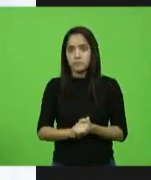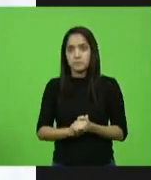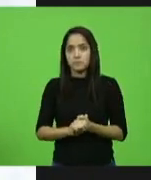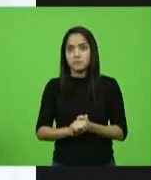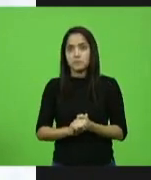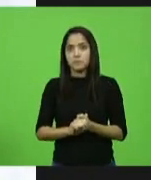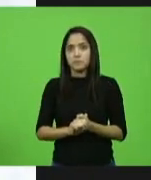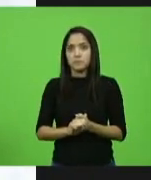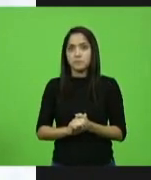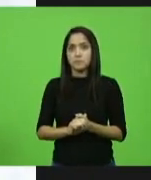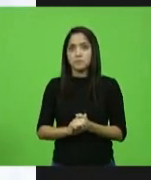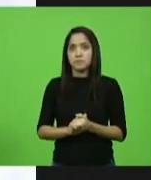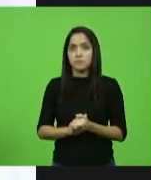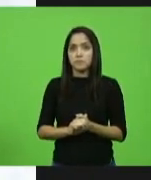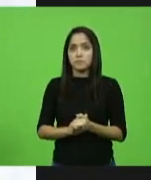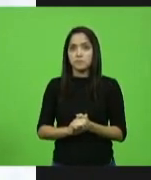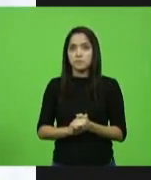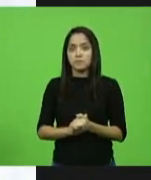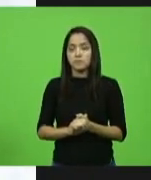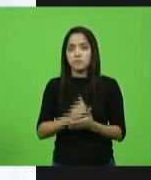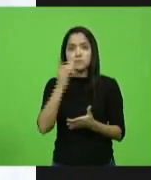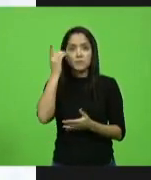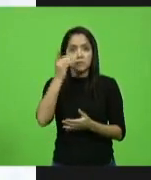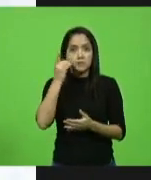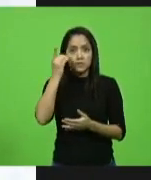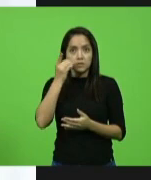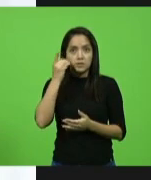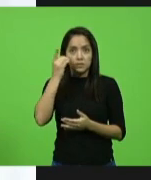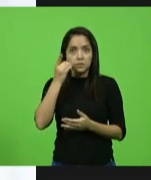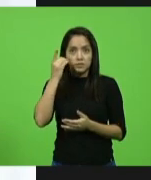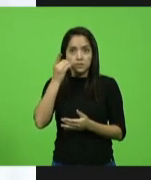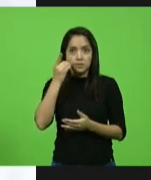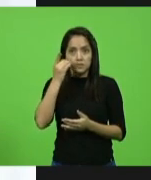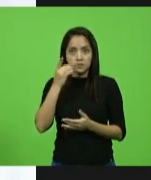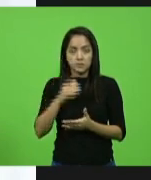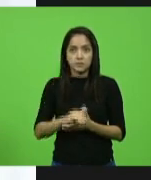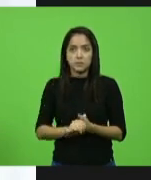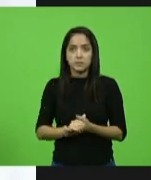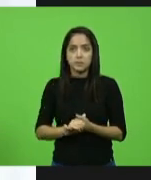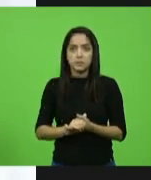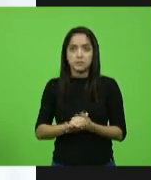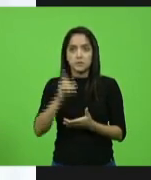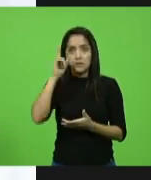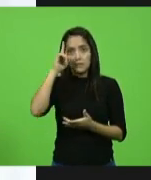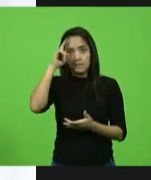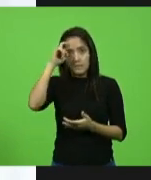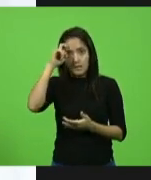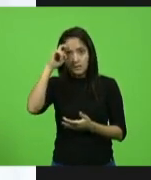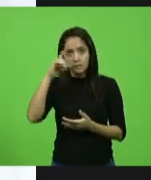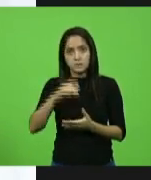deputado Marcos Vieira,